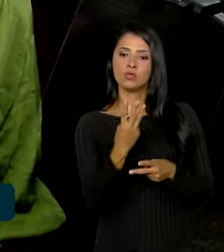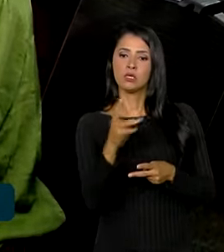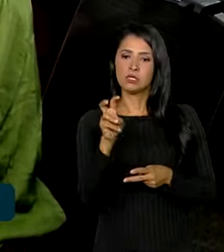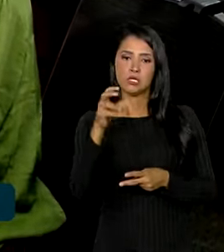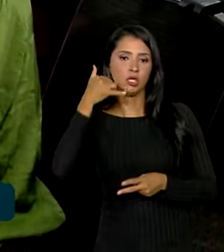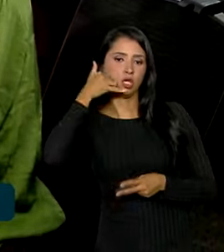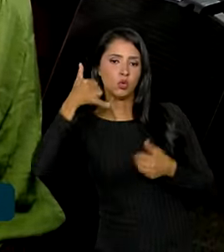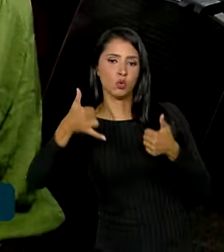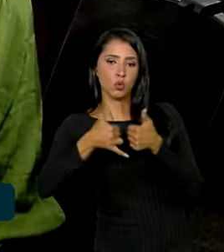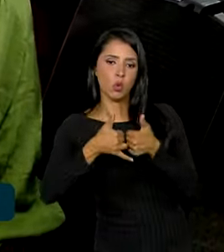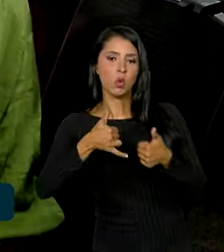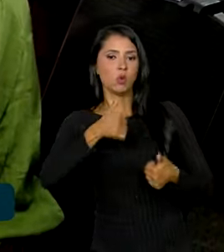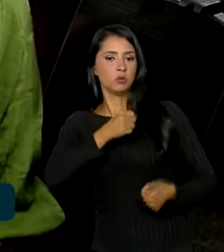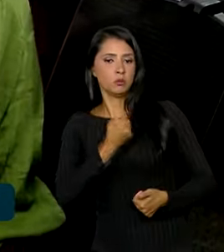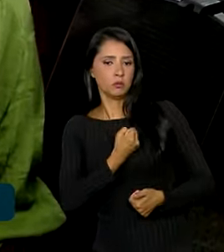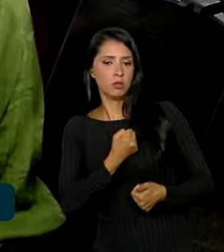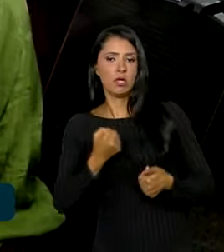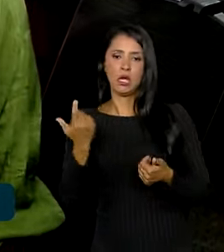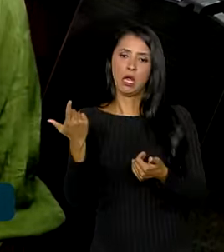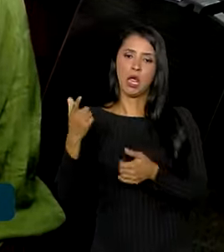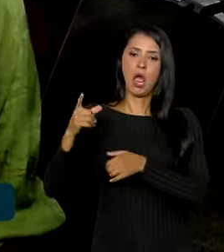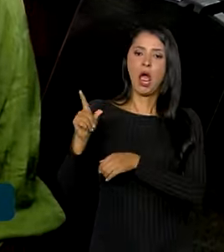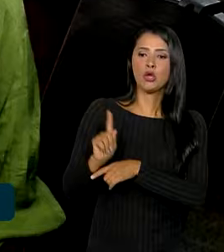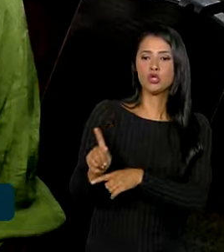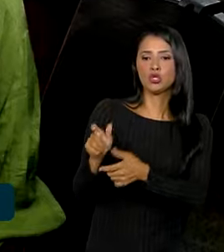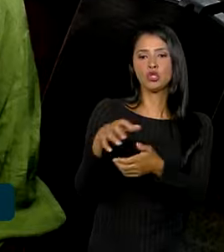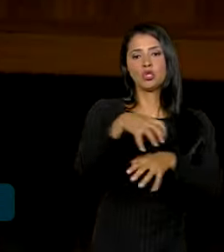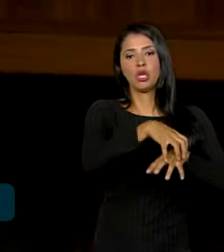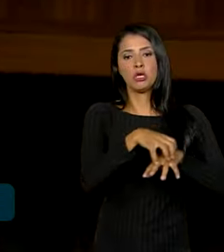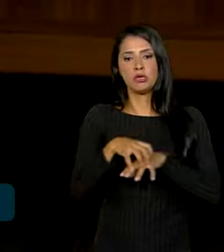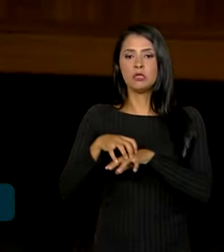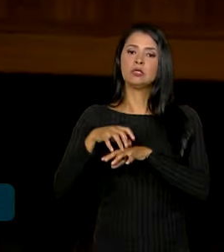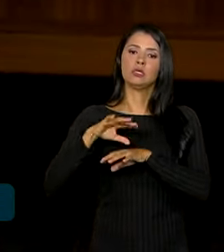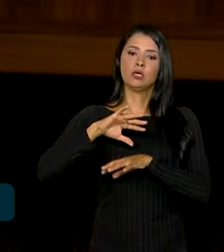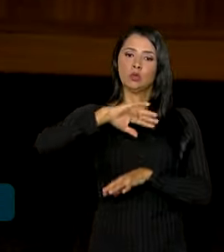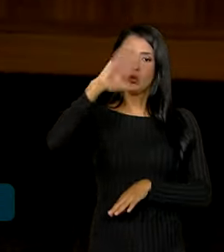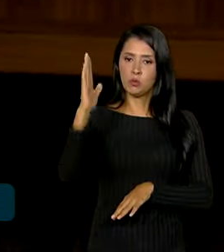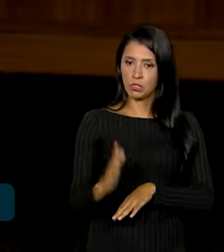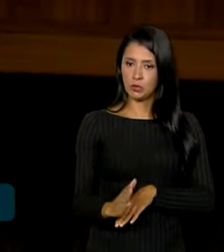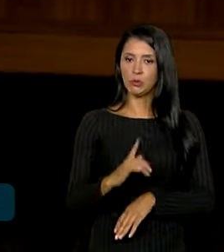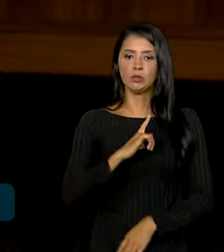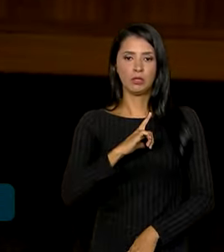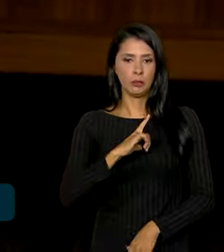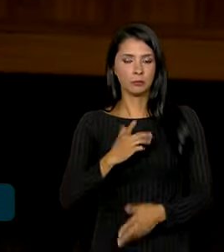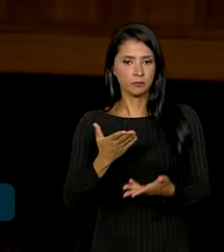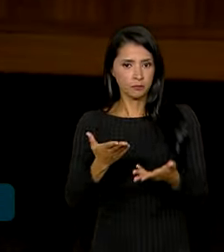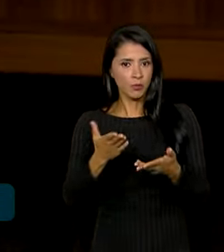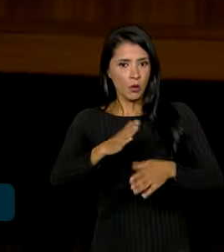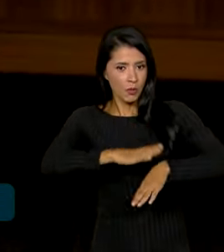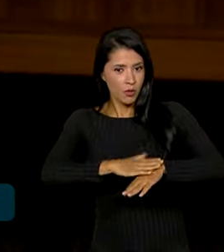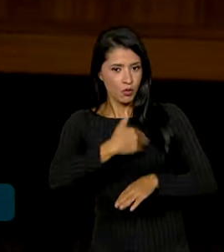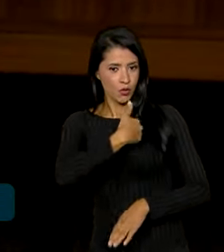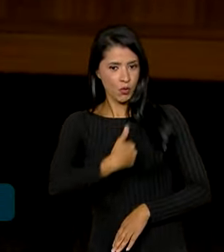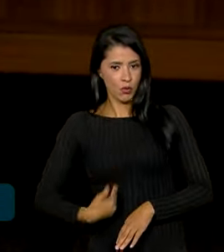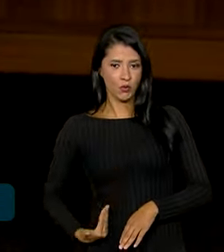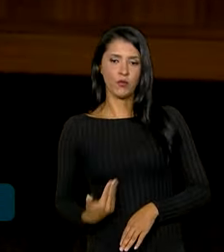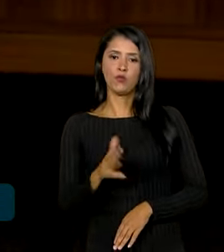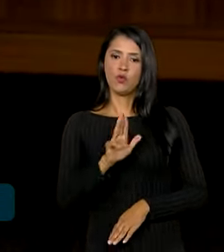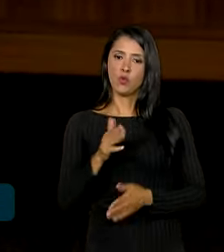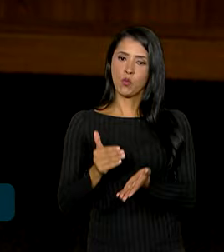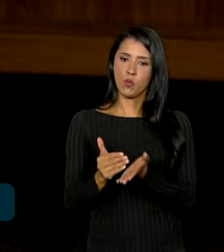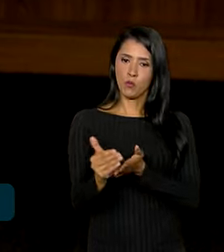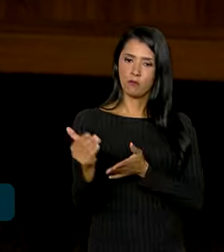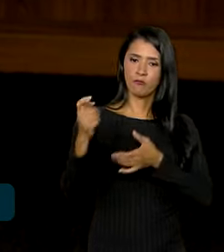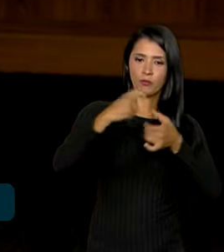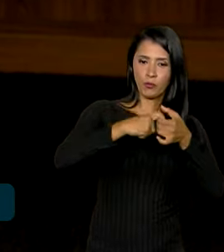telefonia, e nas agências e convênios de todo o Brasil que a Previdência tem. Quando o governo Lula assume, nós começamos a